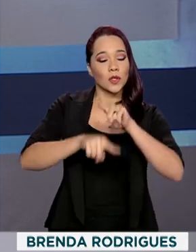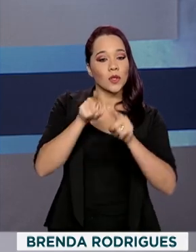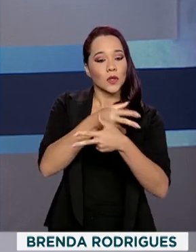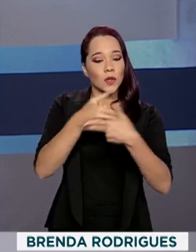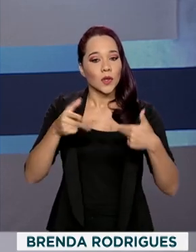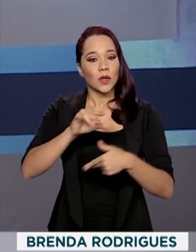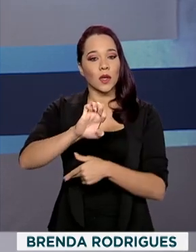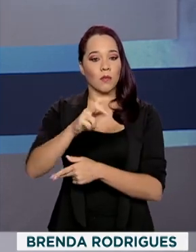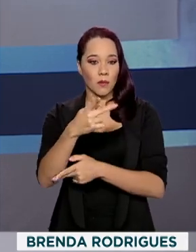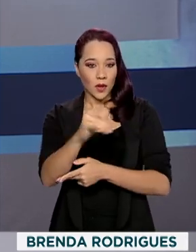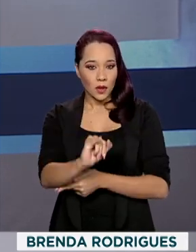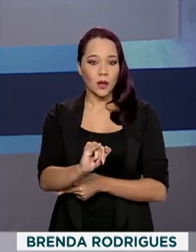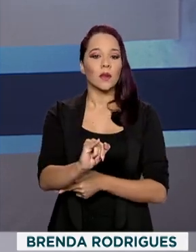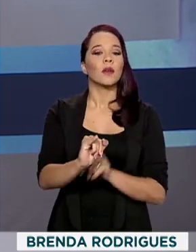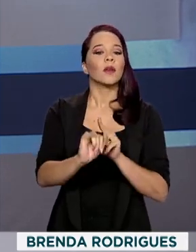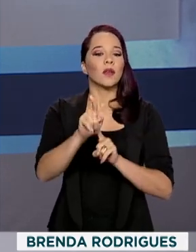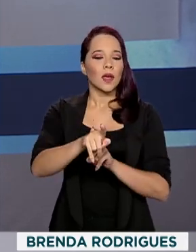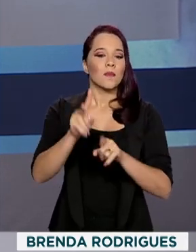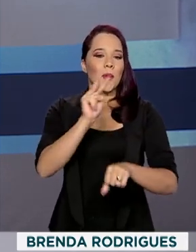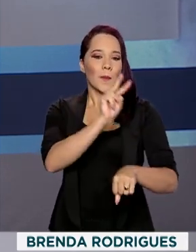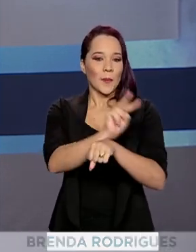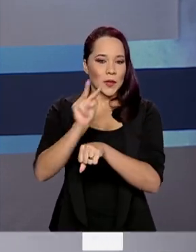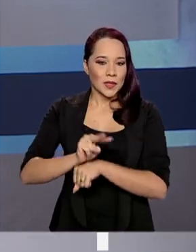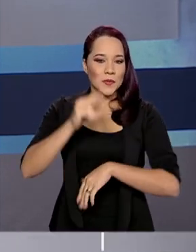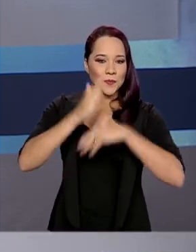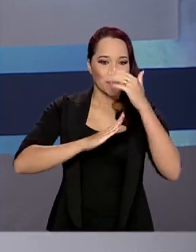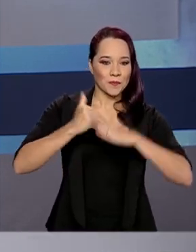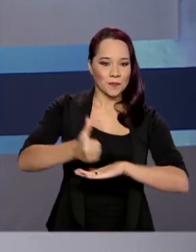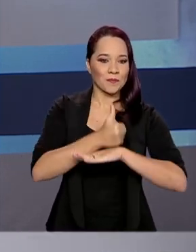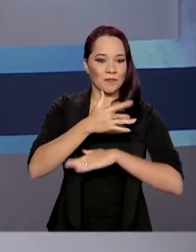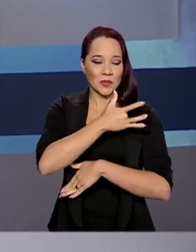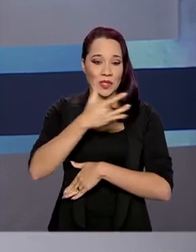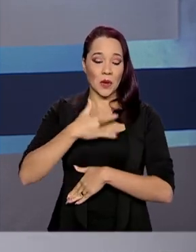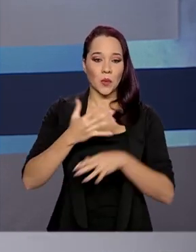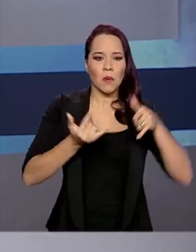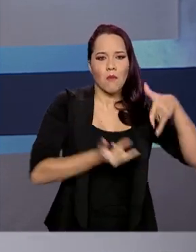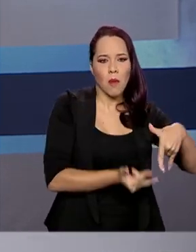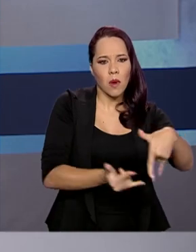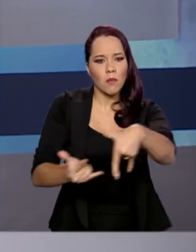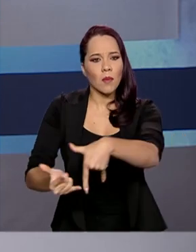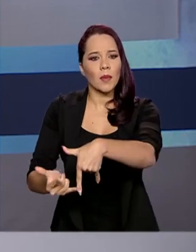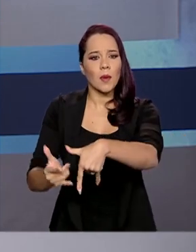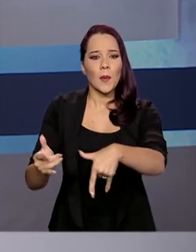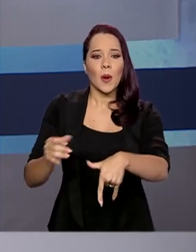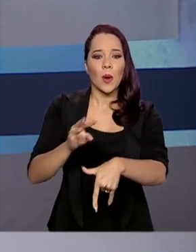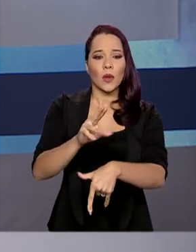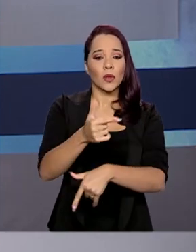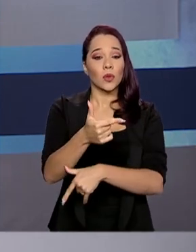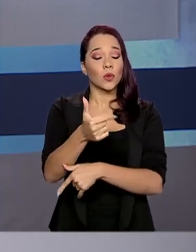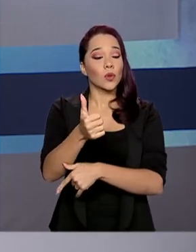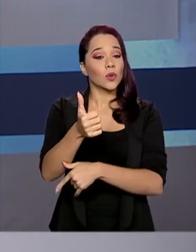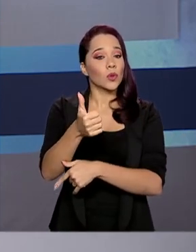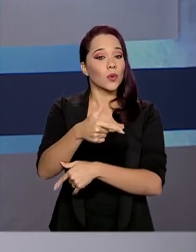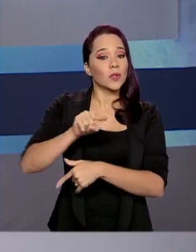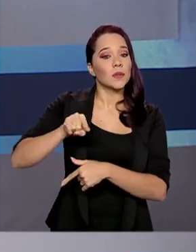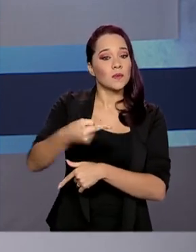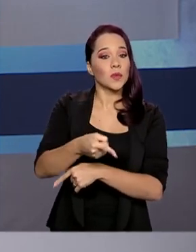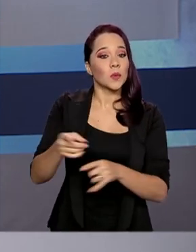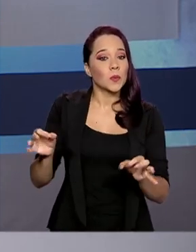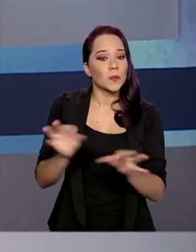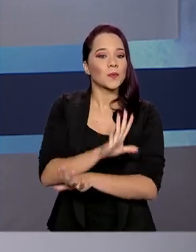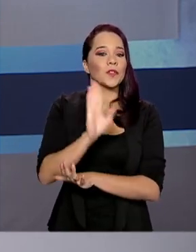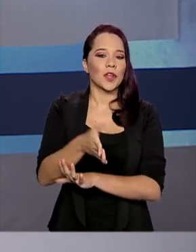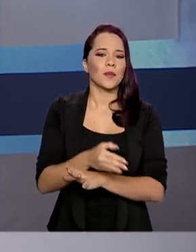de proteção individual para garantir a proteção dos profissionais de saúde. 12 mil leitos de UTI foram habilitados, o que